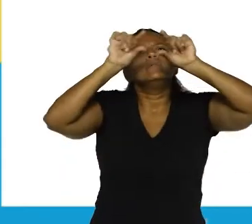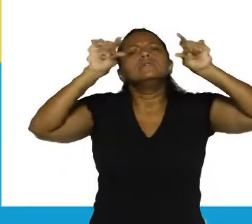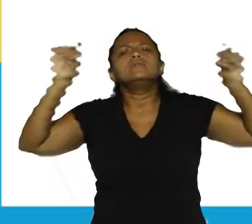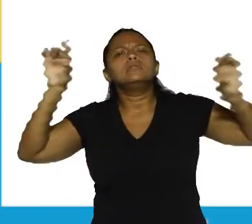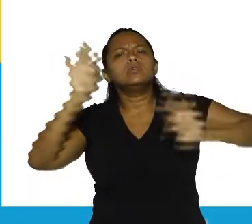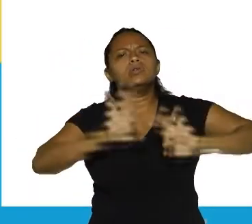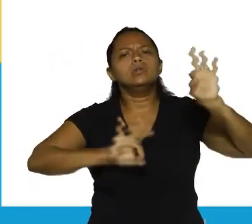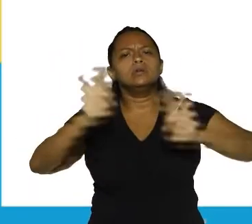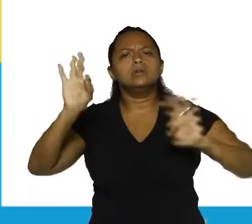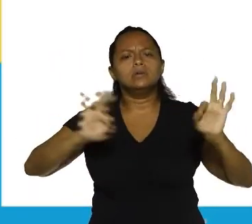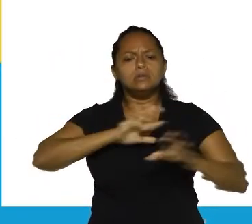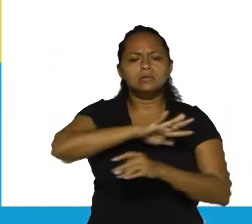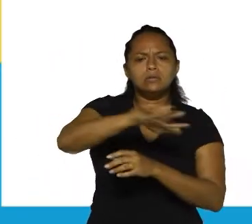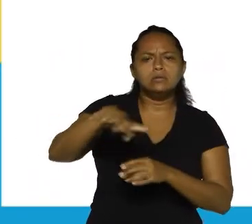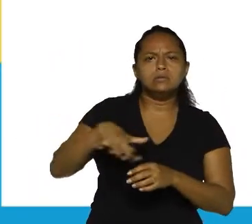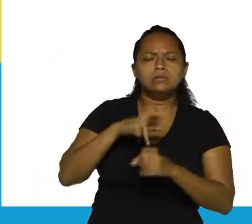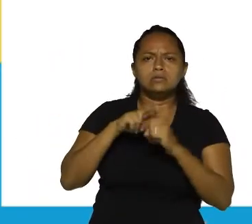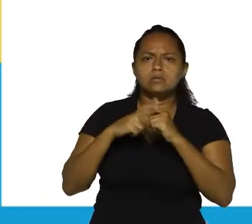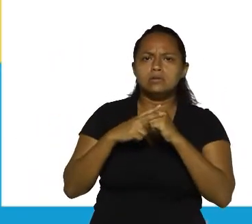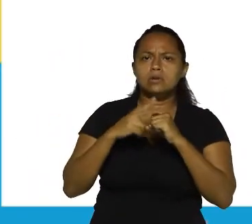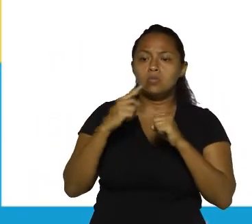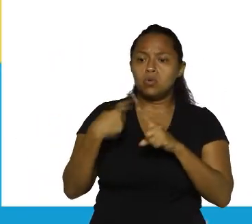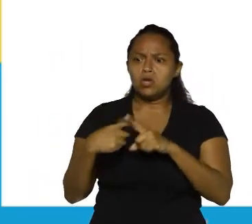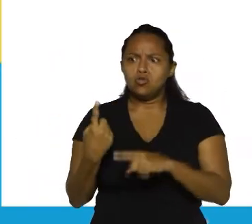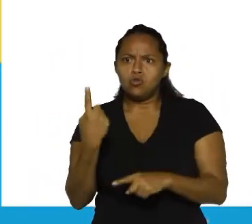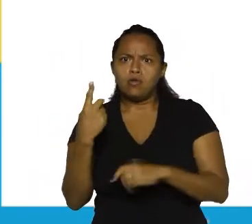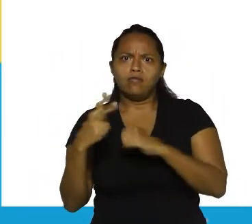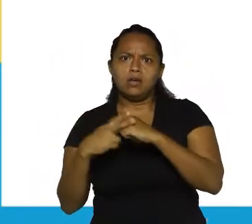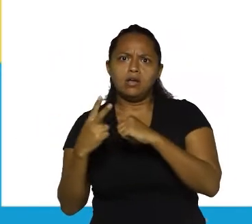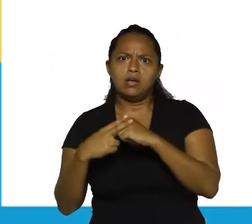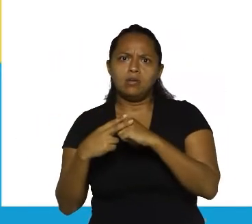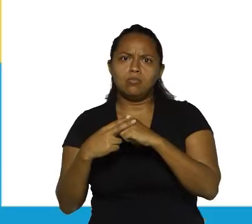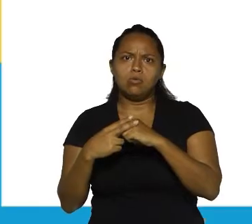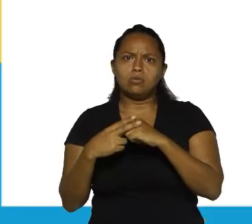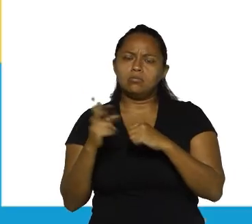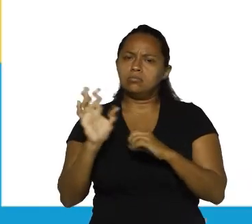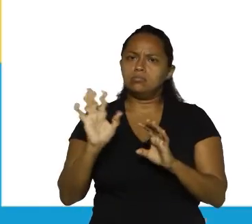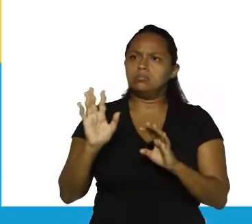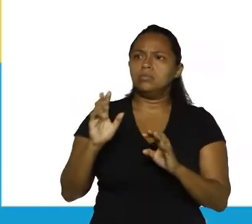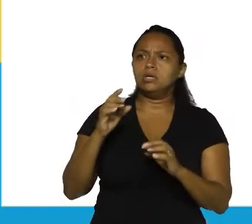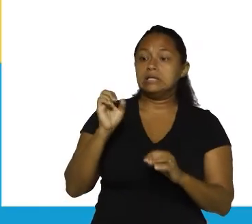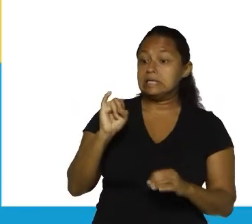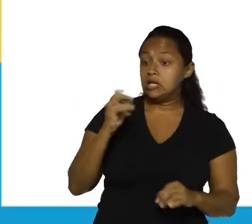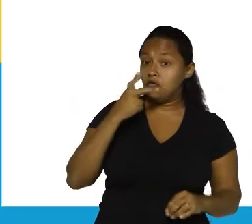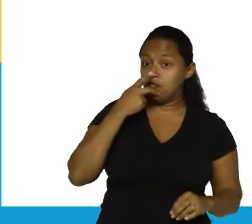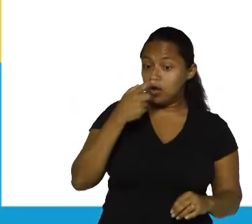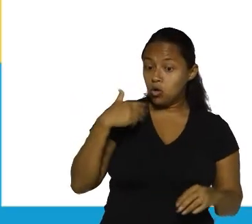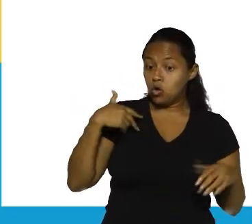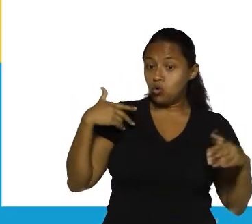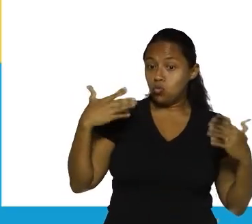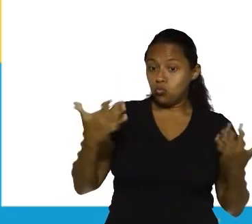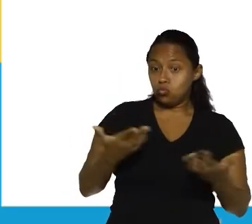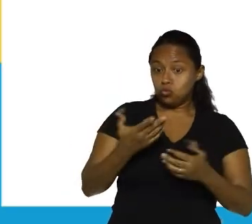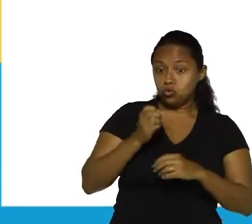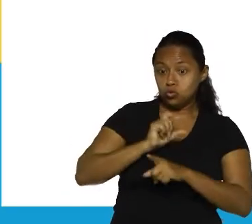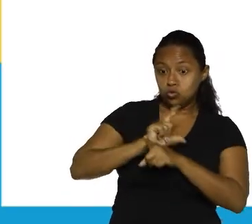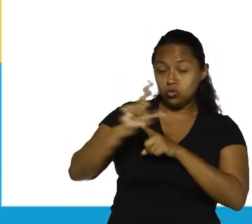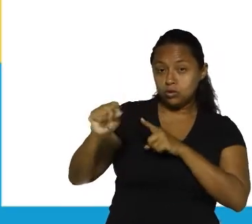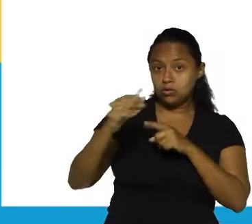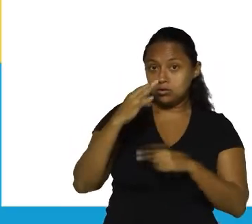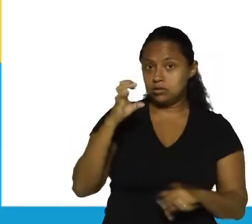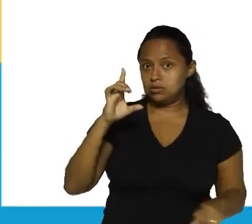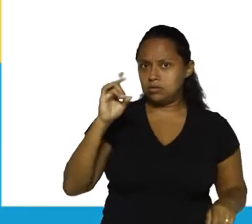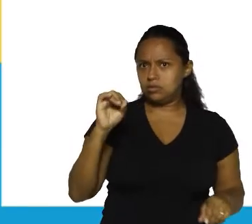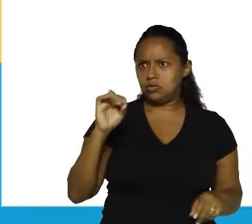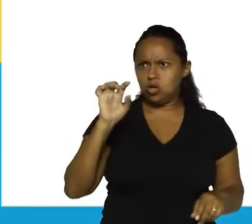organiza em torno do verbo? Porque não é só o verbo que é a oração. Quando eu digo eu estou saindo cedo, a oração não é só estou